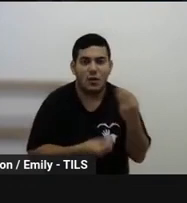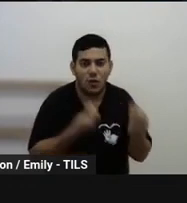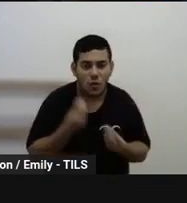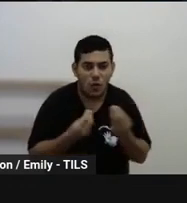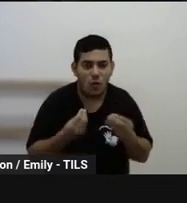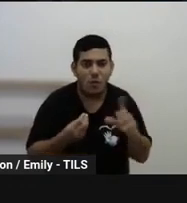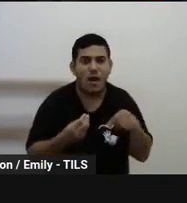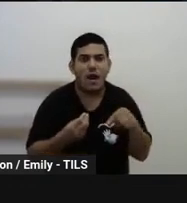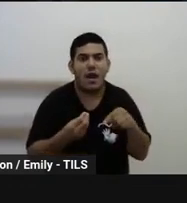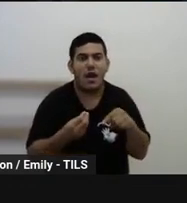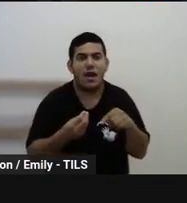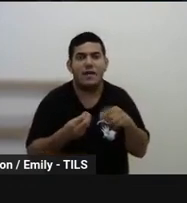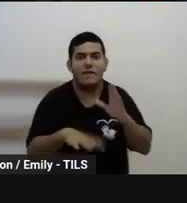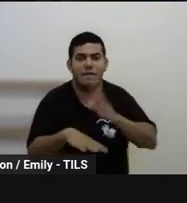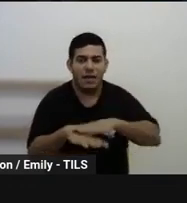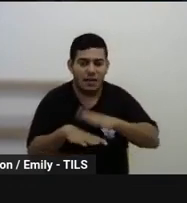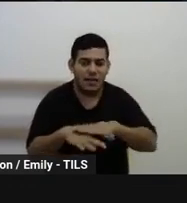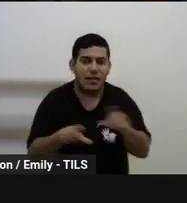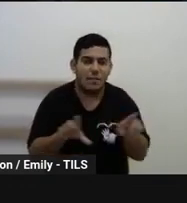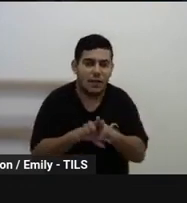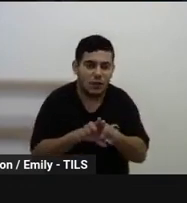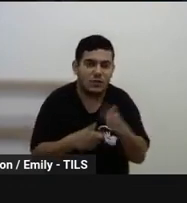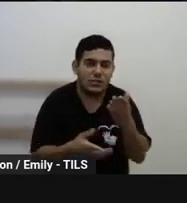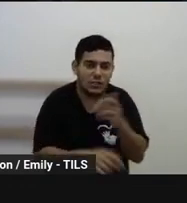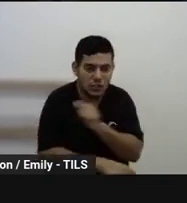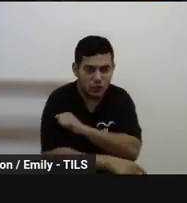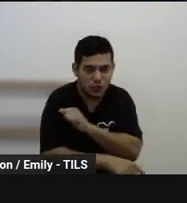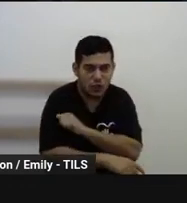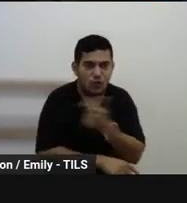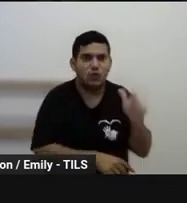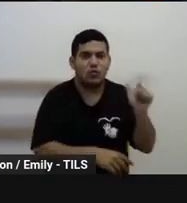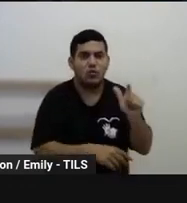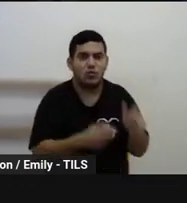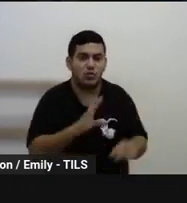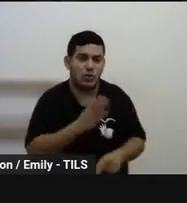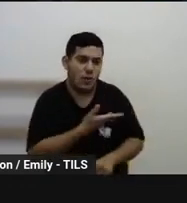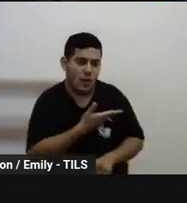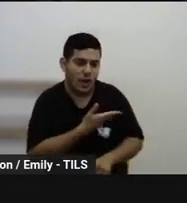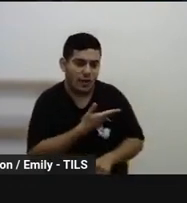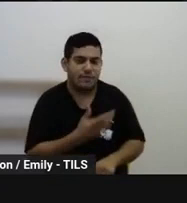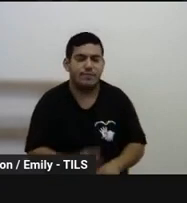alimentar isso com os nossos estudantes, né? Com os outros coleguinhas?